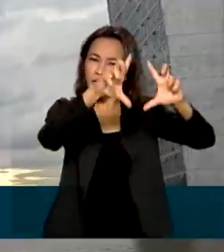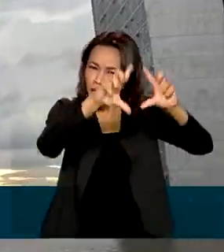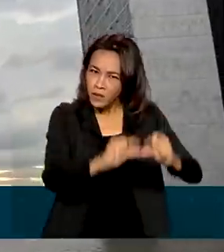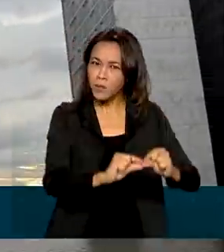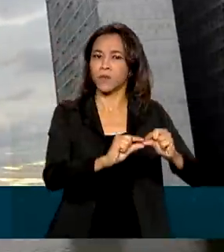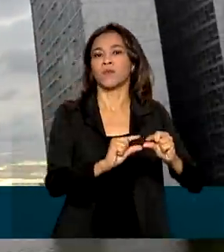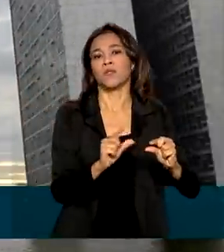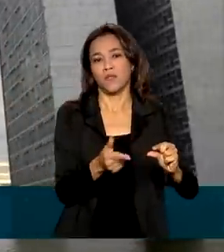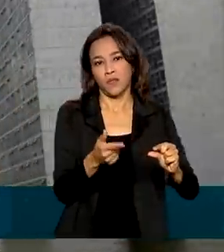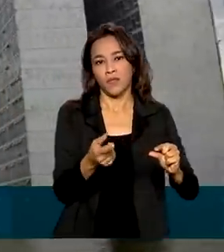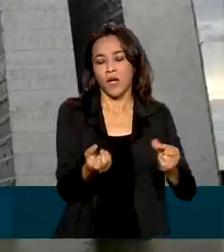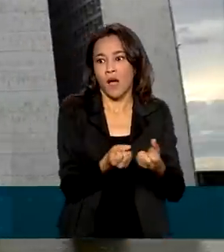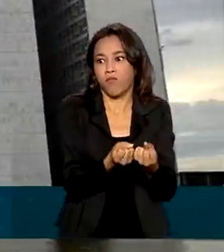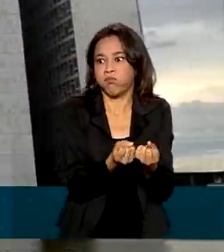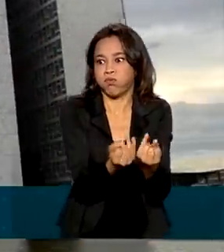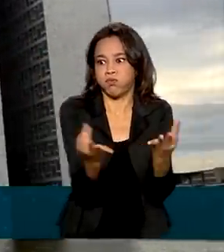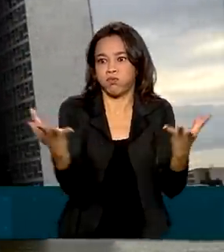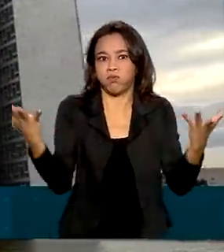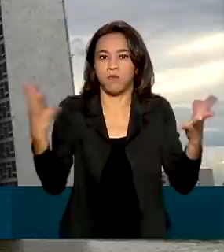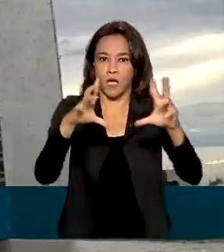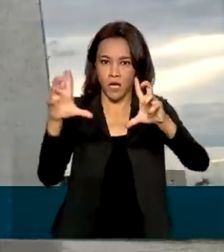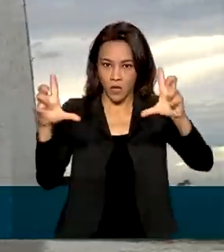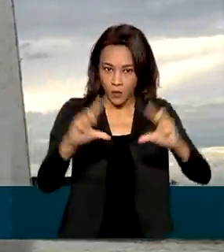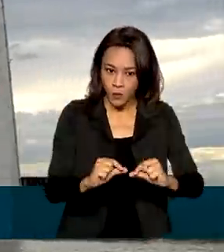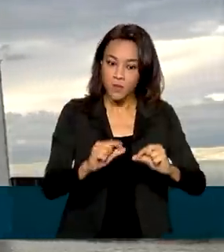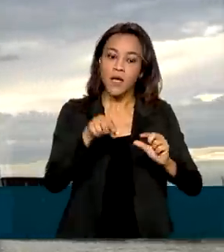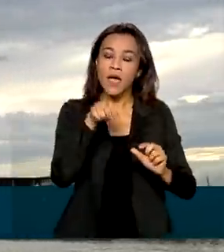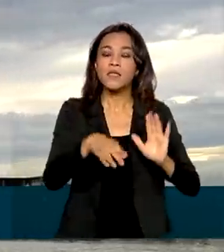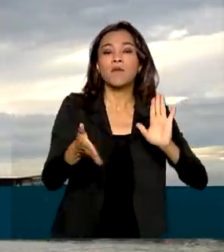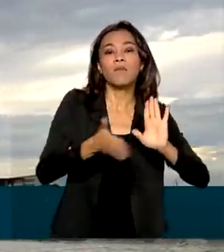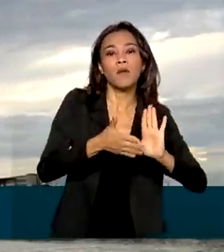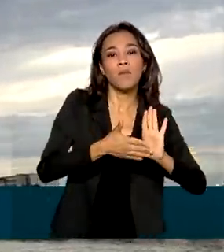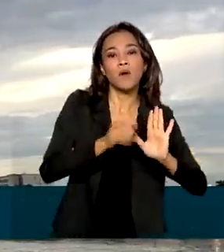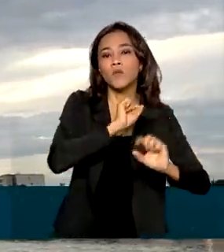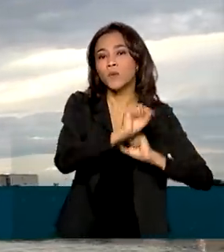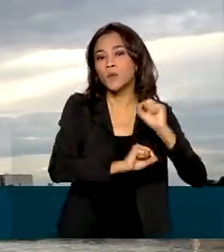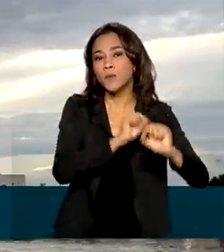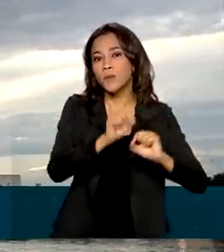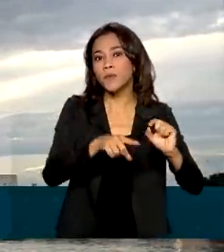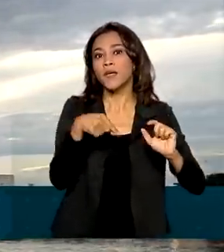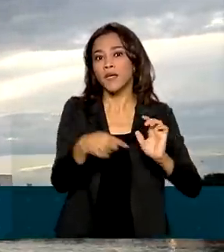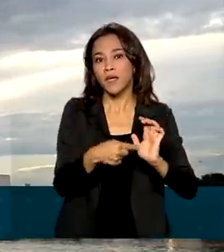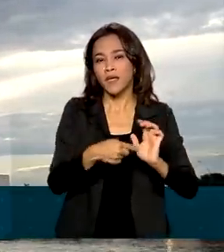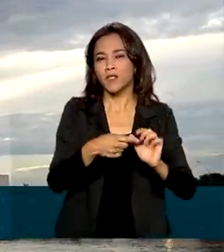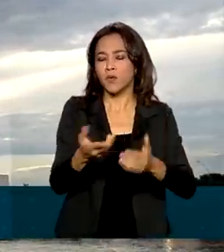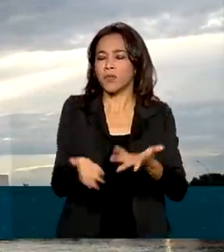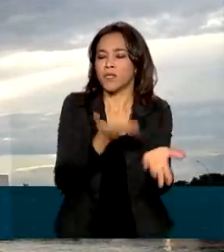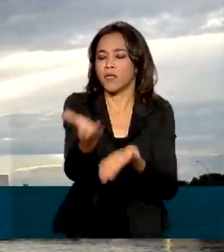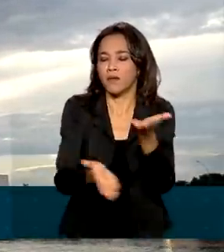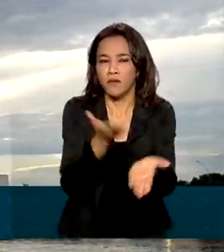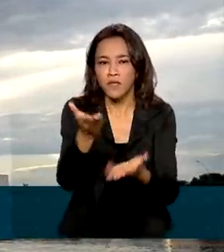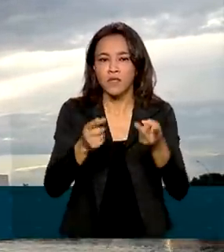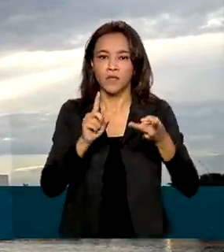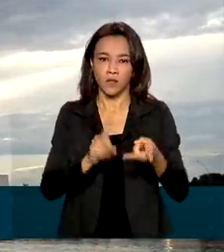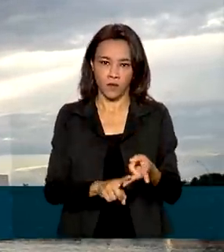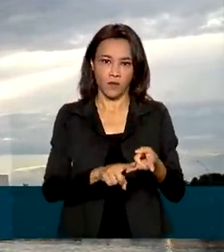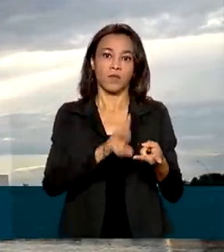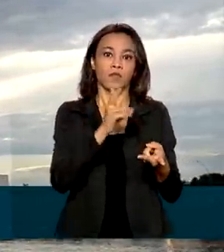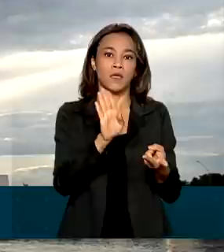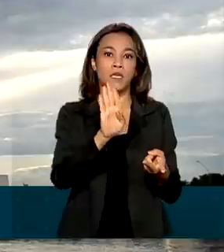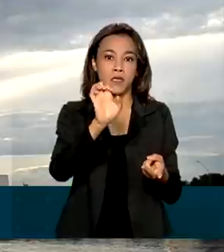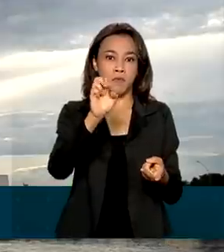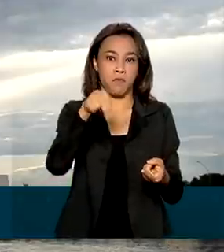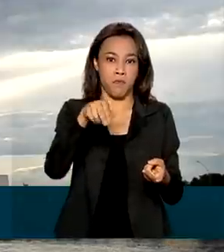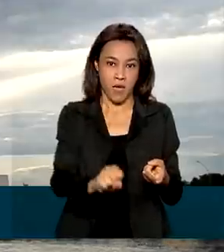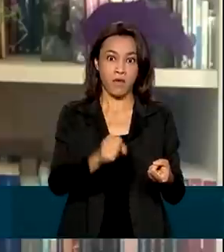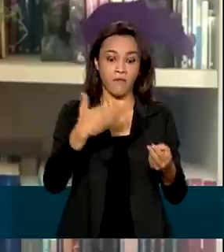O relatório da proposta de emenda à Constituição 110, que unifica impostos sobre o consumo de bens e serviços, deve ser apresentado